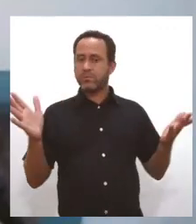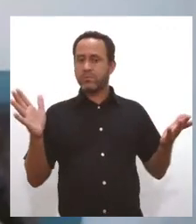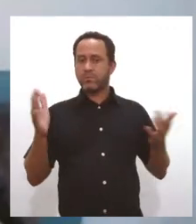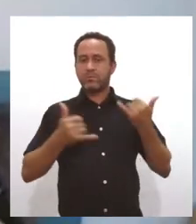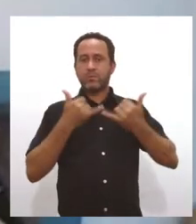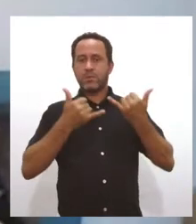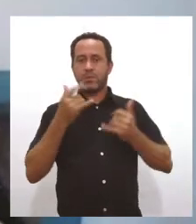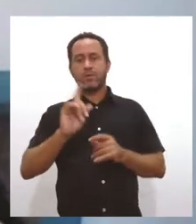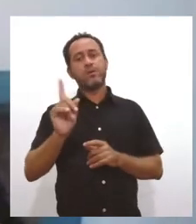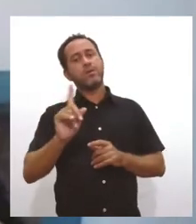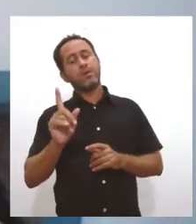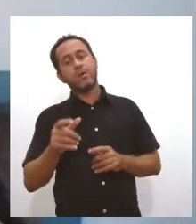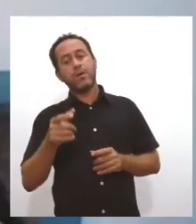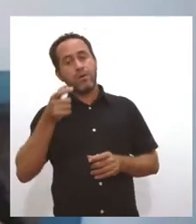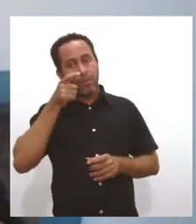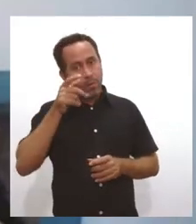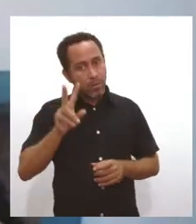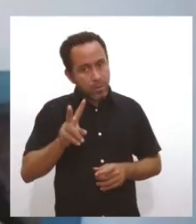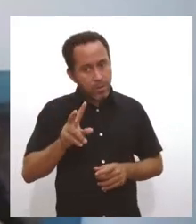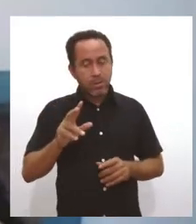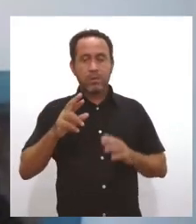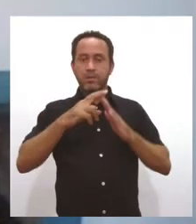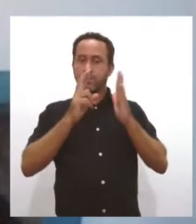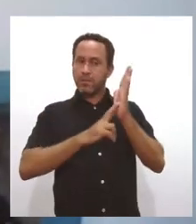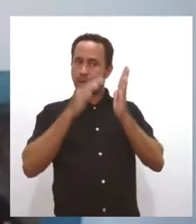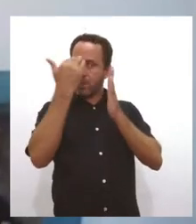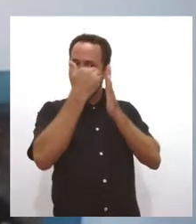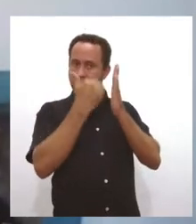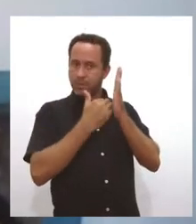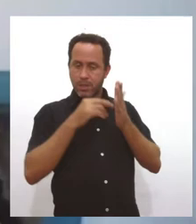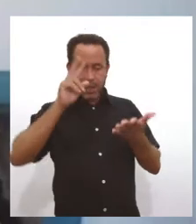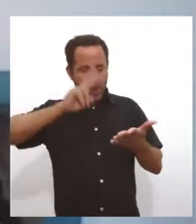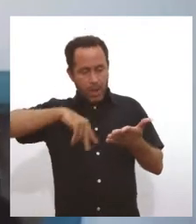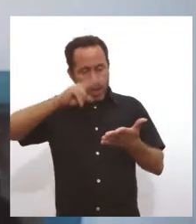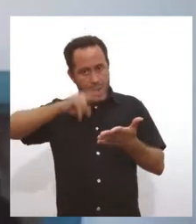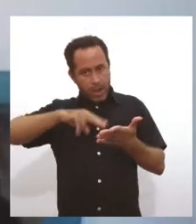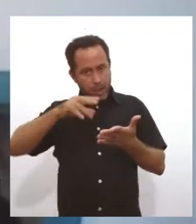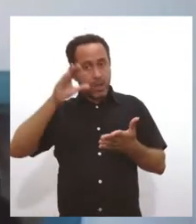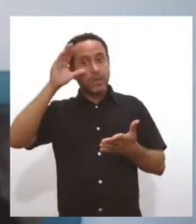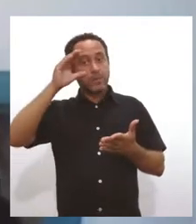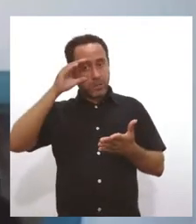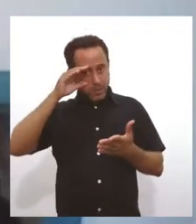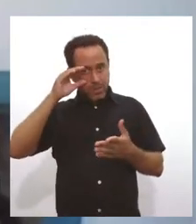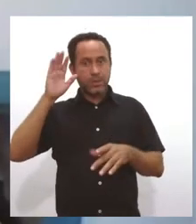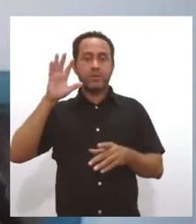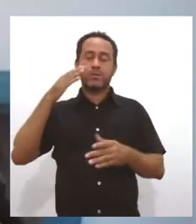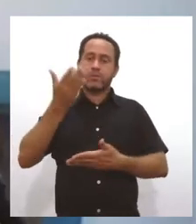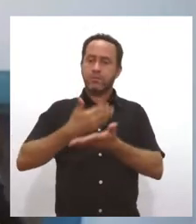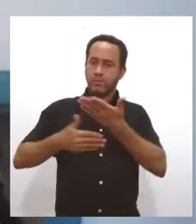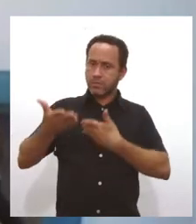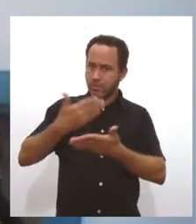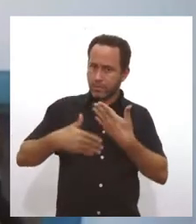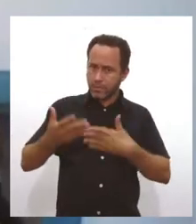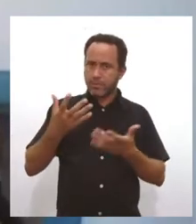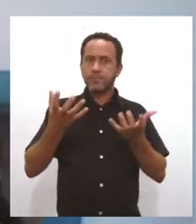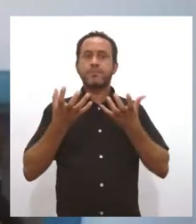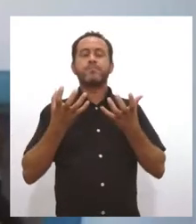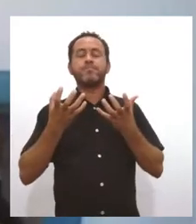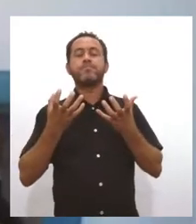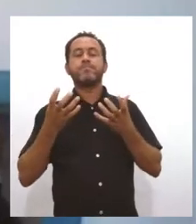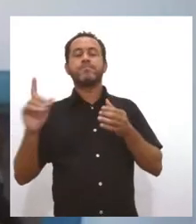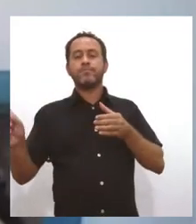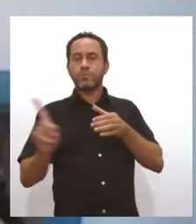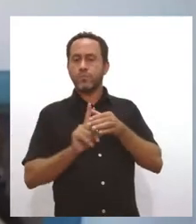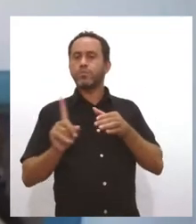O importante é que você pegue essas rédeas, leia mais, se interesse, interaja, busque as